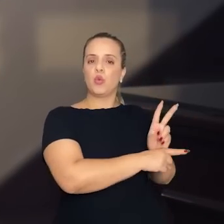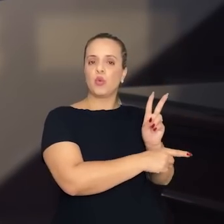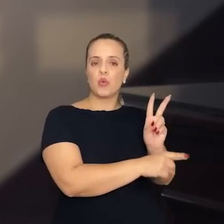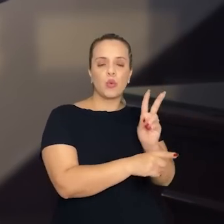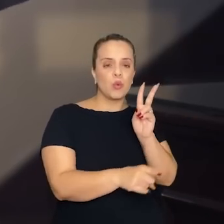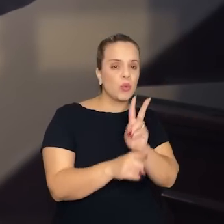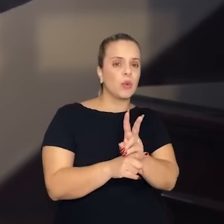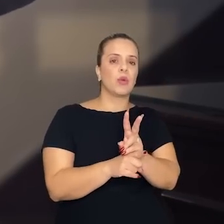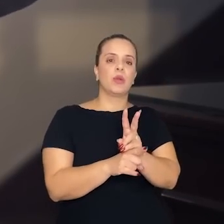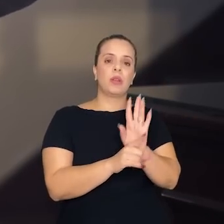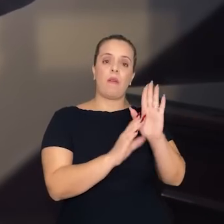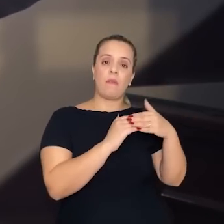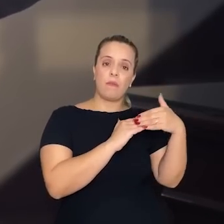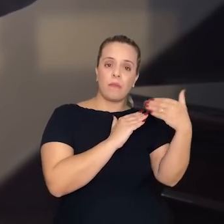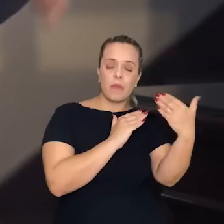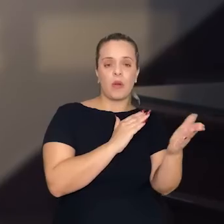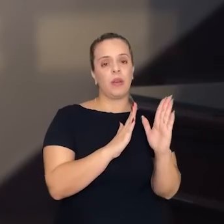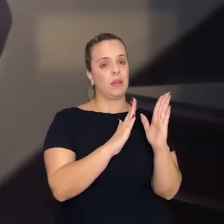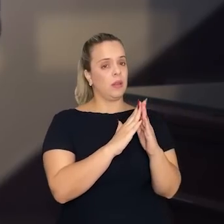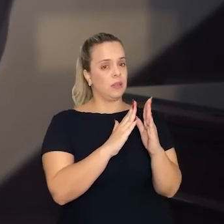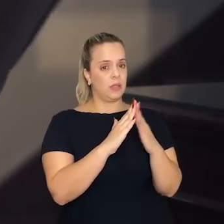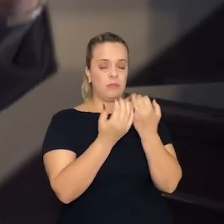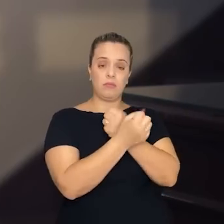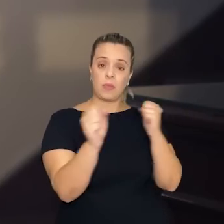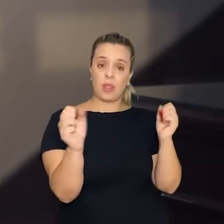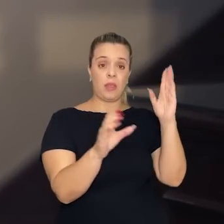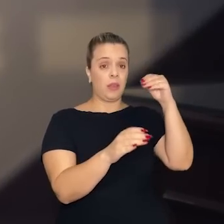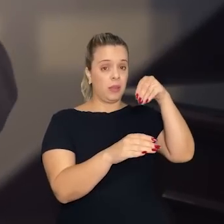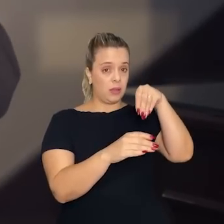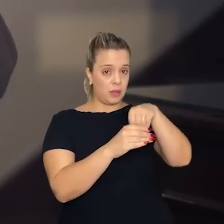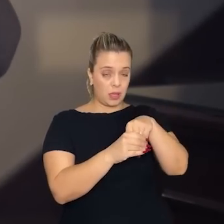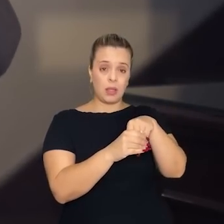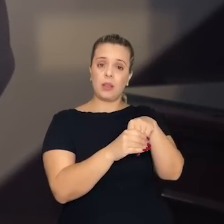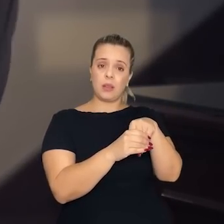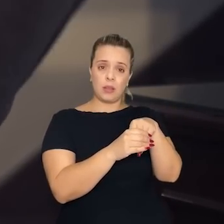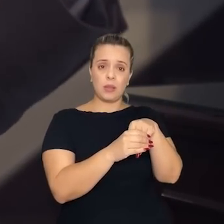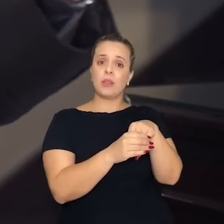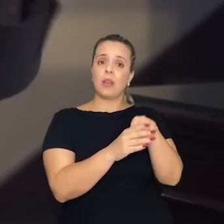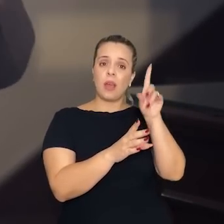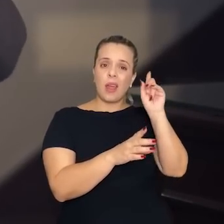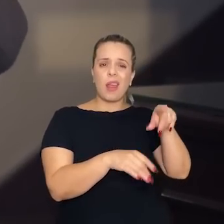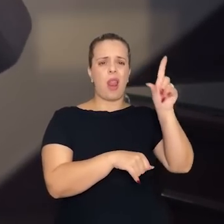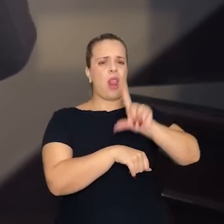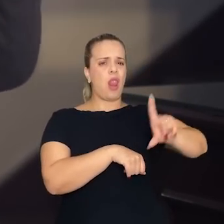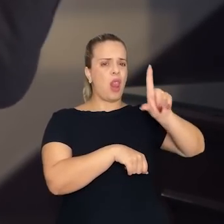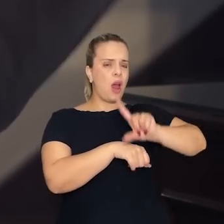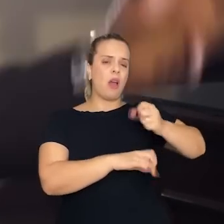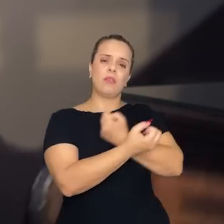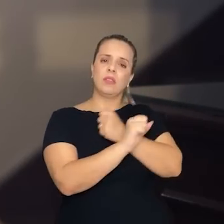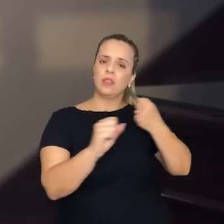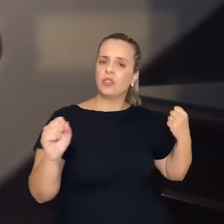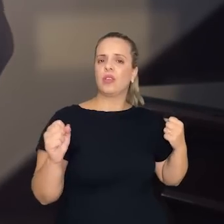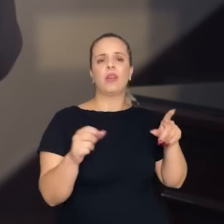a parte externa, né? E dentro são grandes lojas, grandes